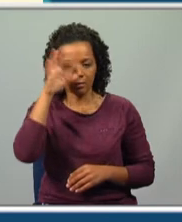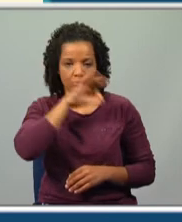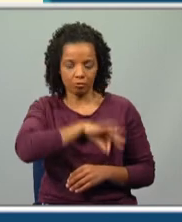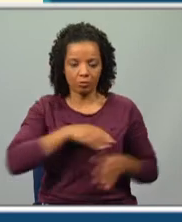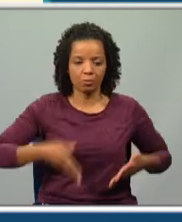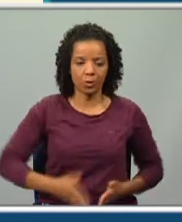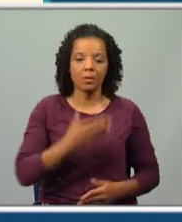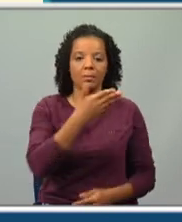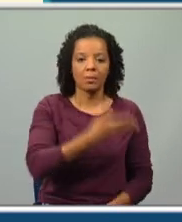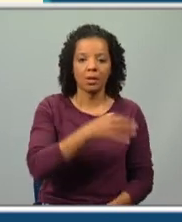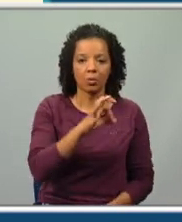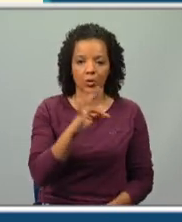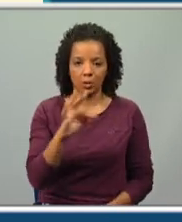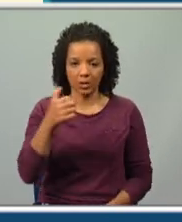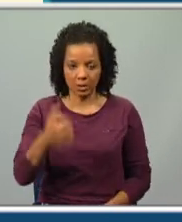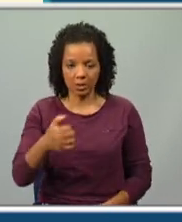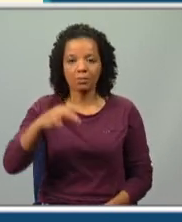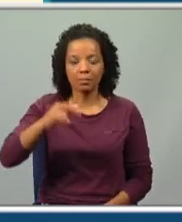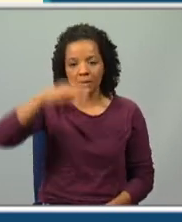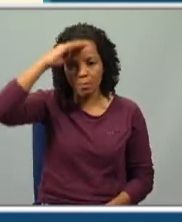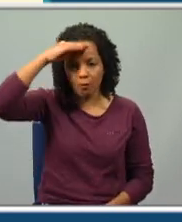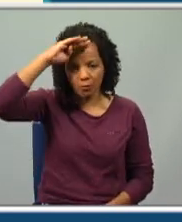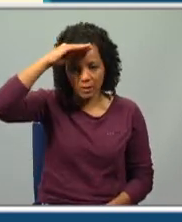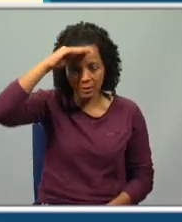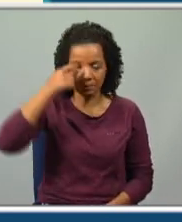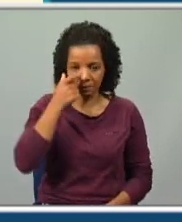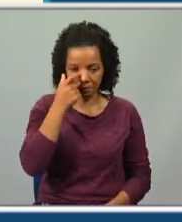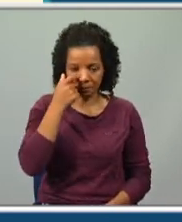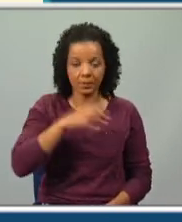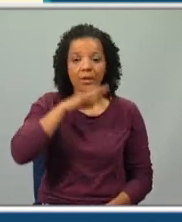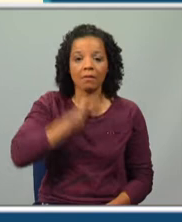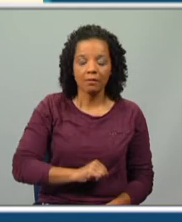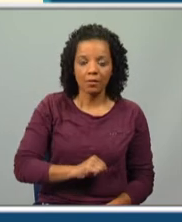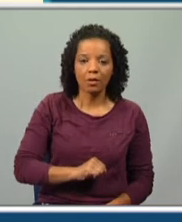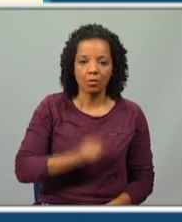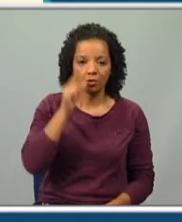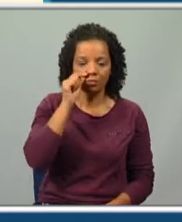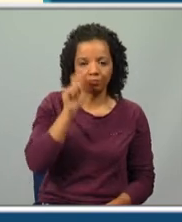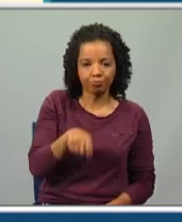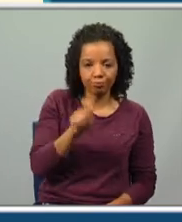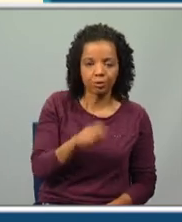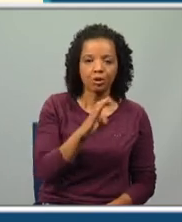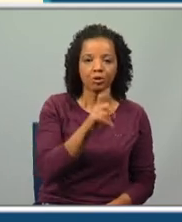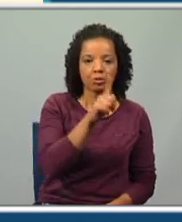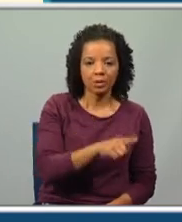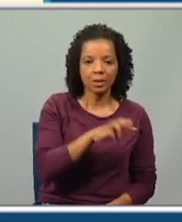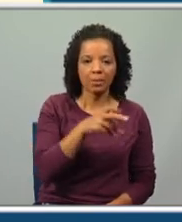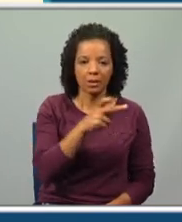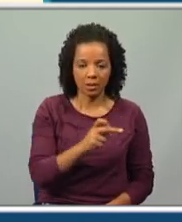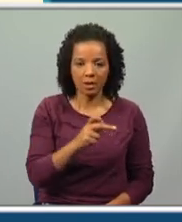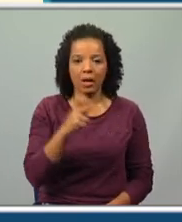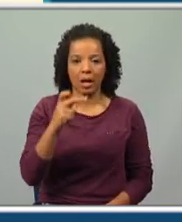1845, na Póvoa de Varzim. Filho natural do magistrado José Maria de Almeida